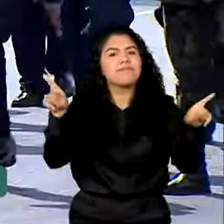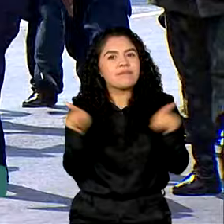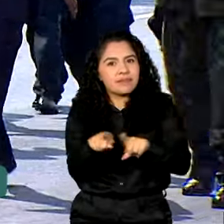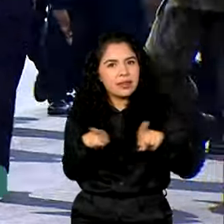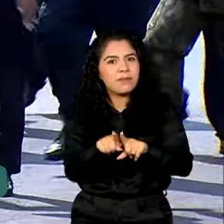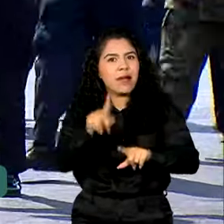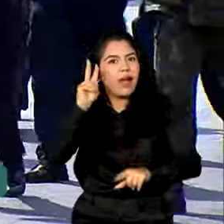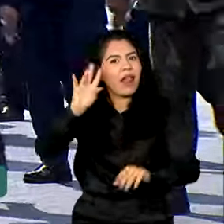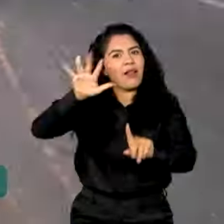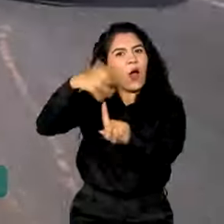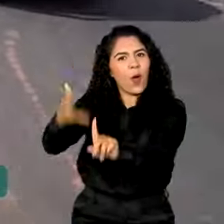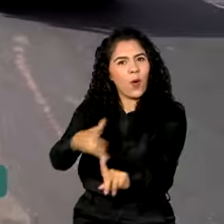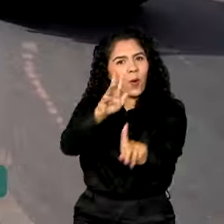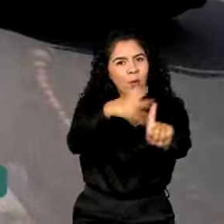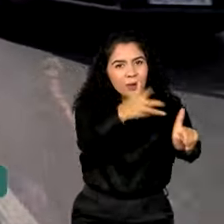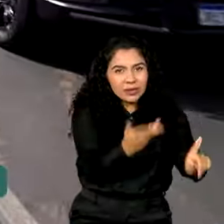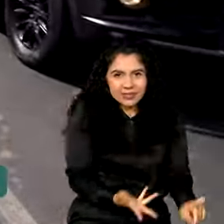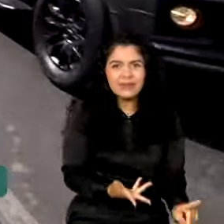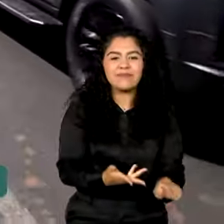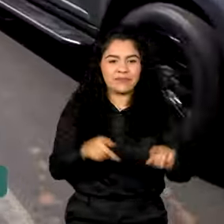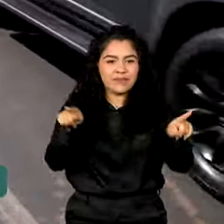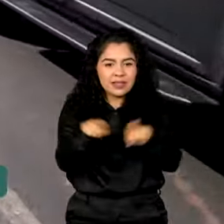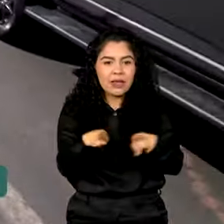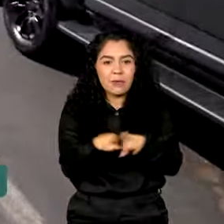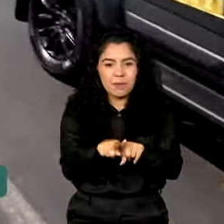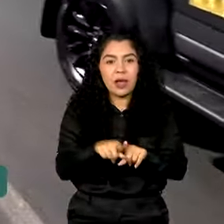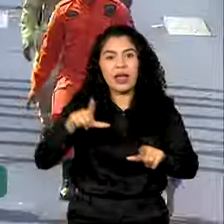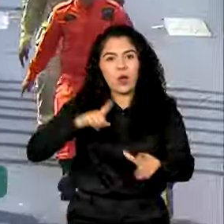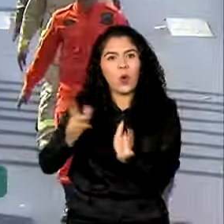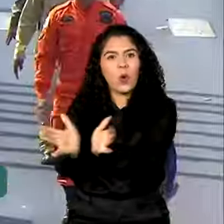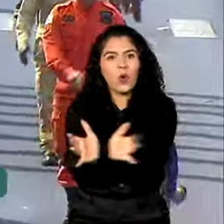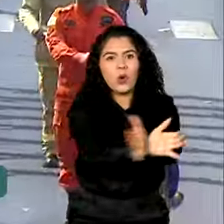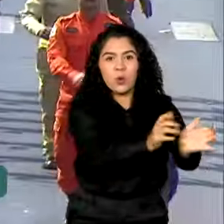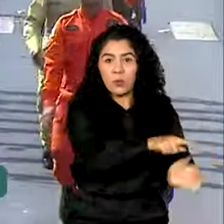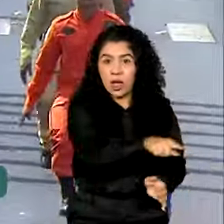e homenageados, assim como as forças de segurança.